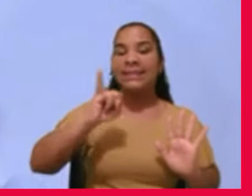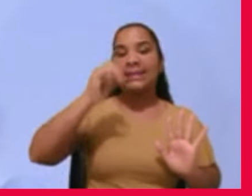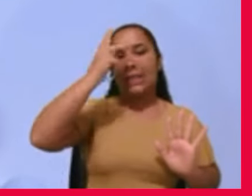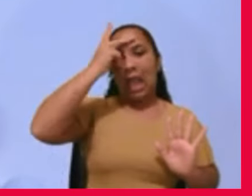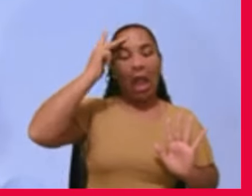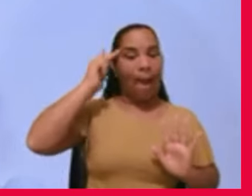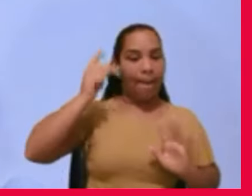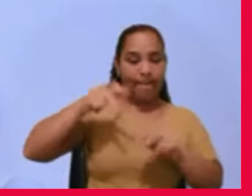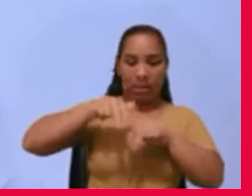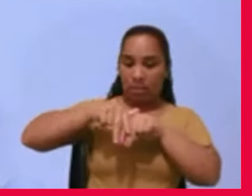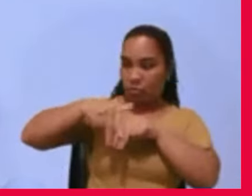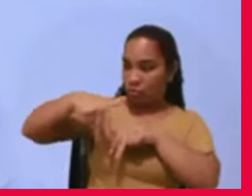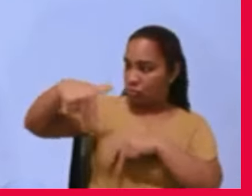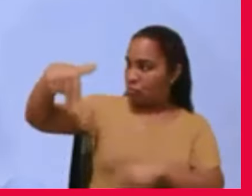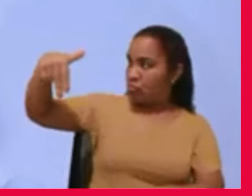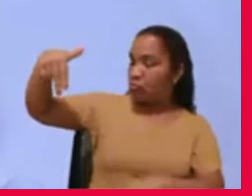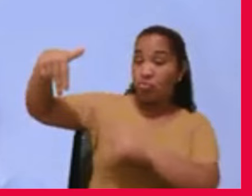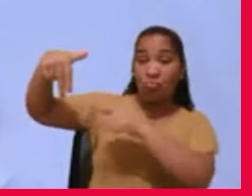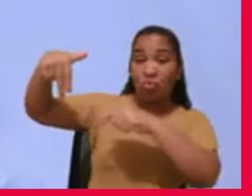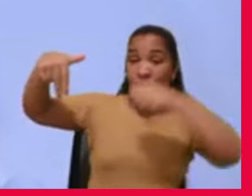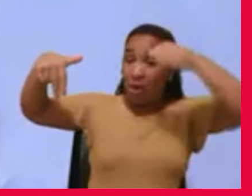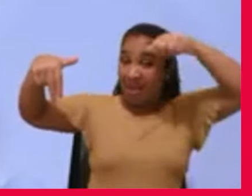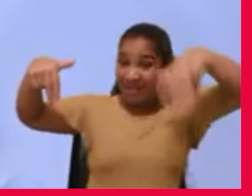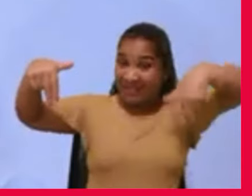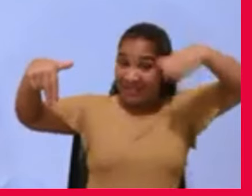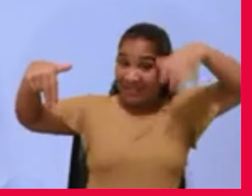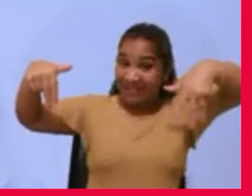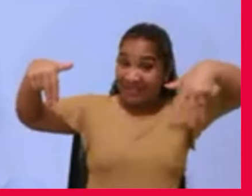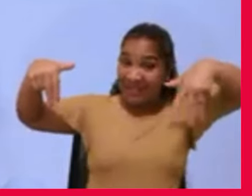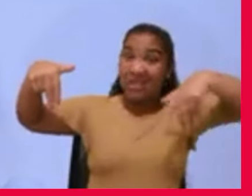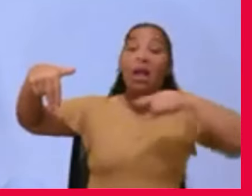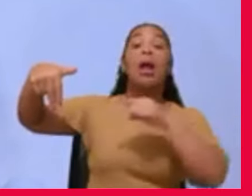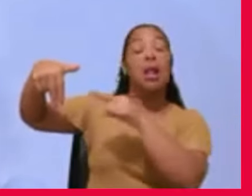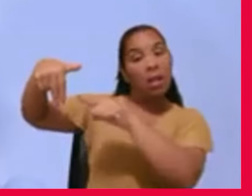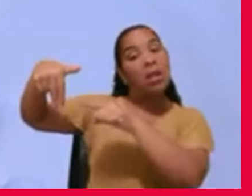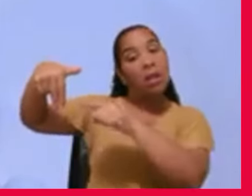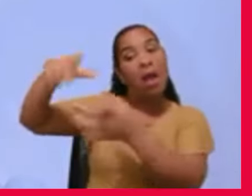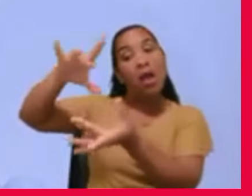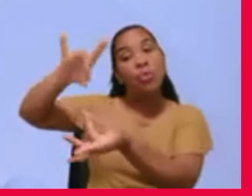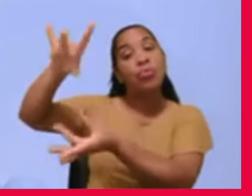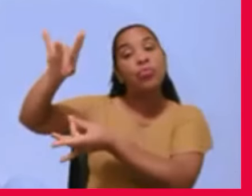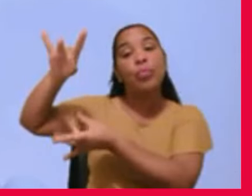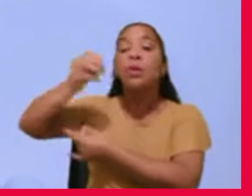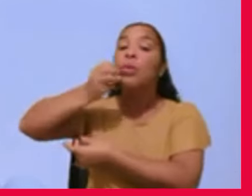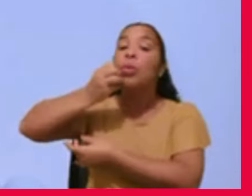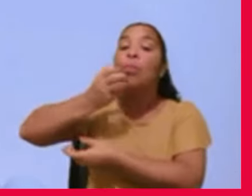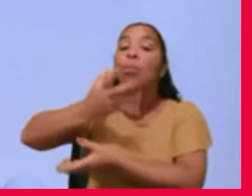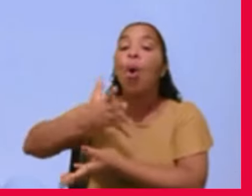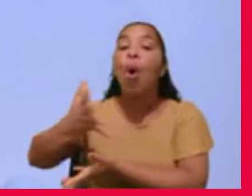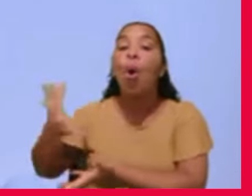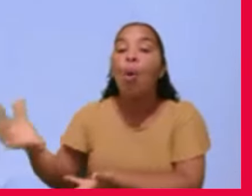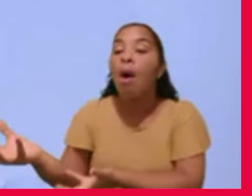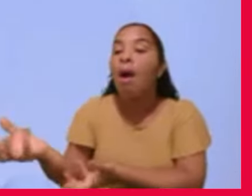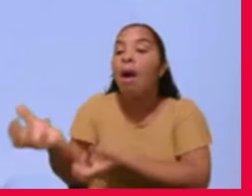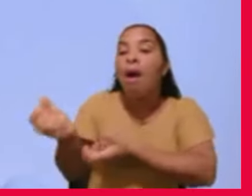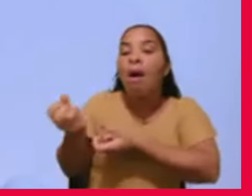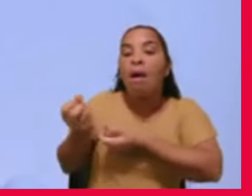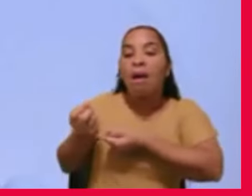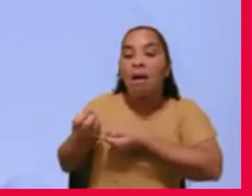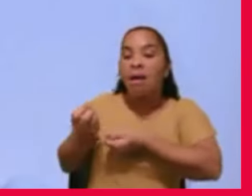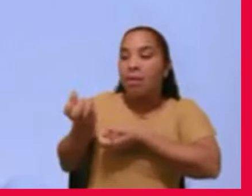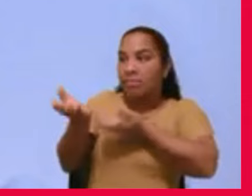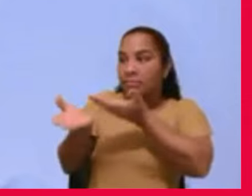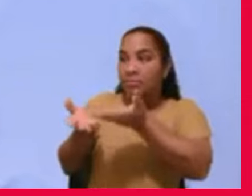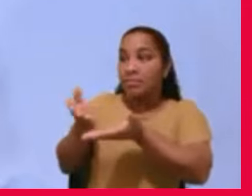esquizofrênica, no além, os benfeitores espirituais atendem ao obsessor